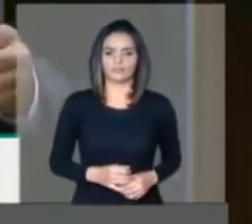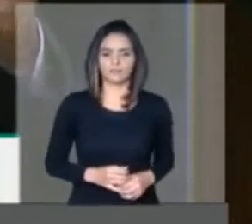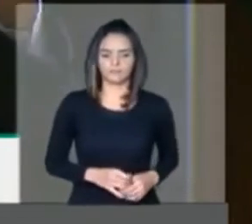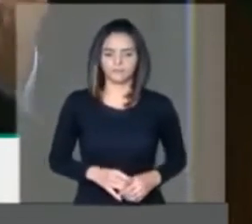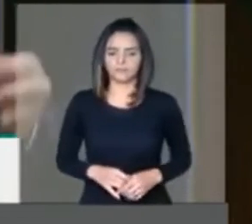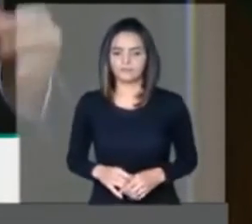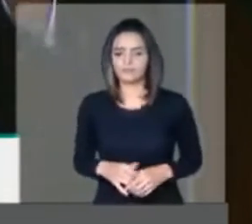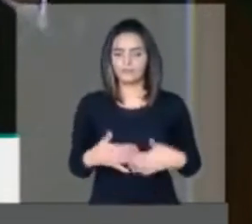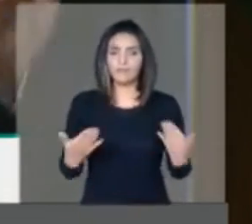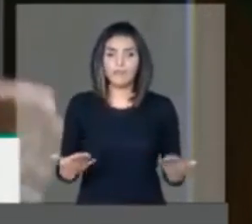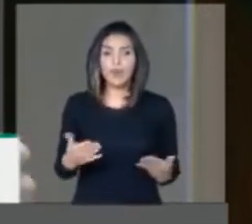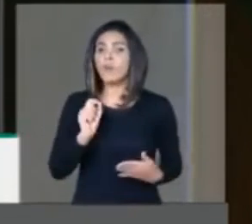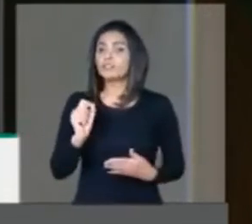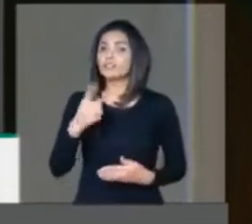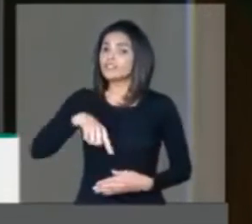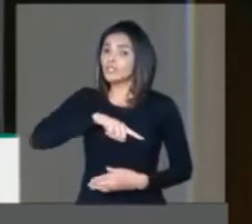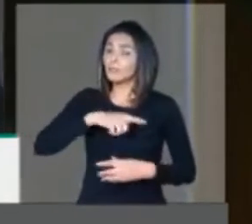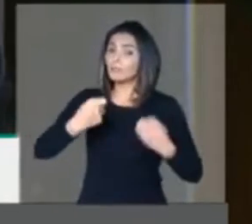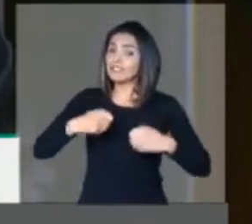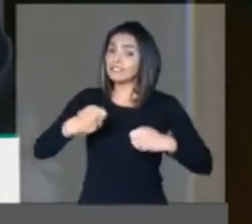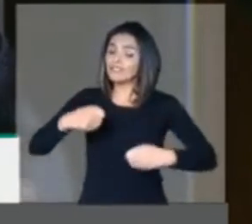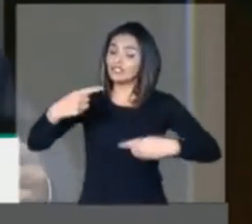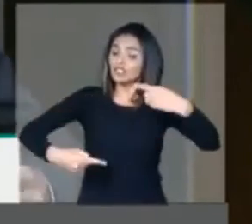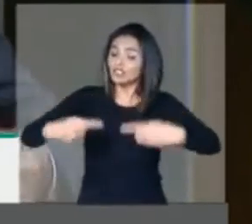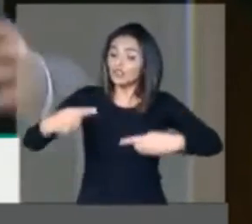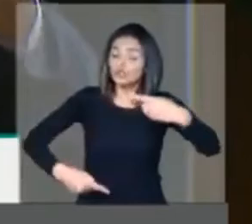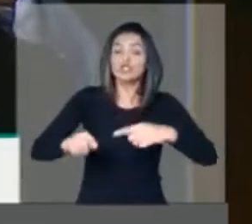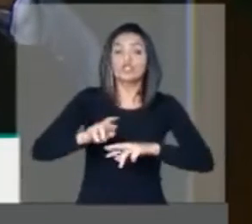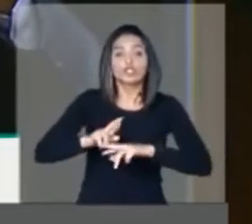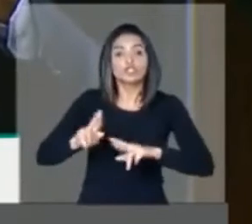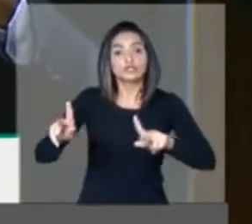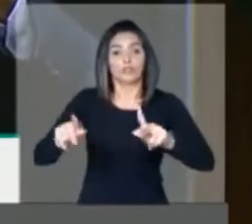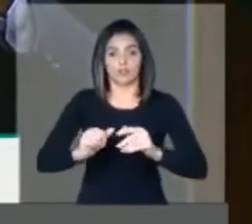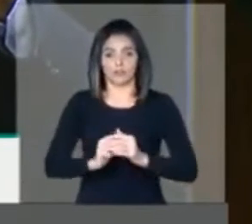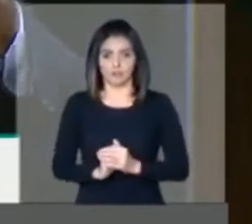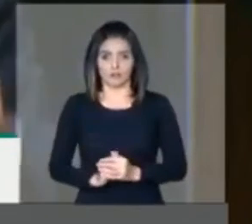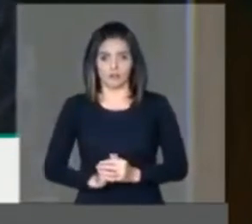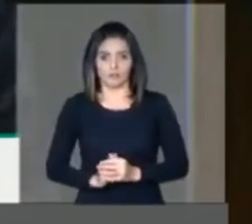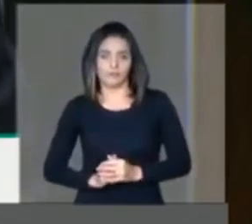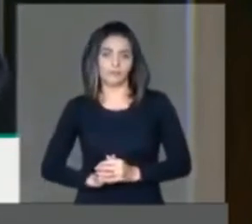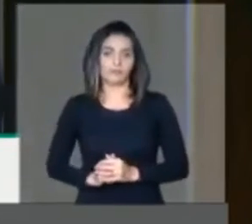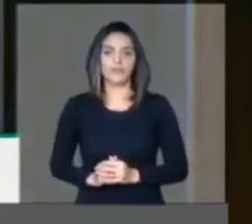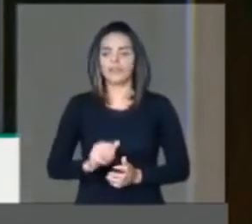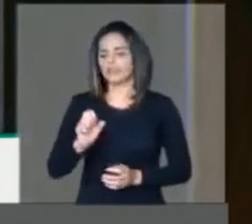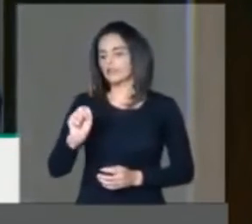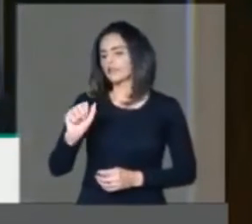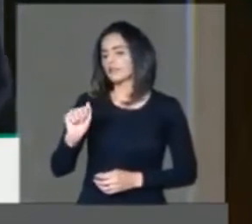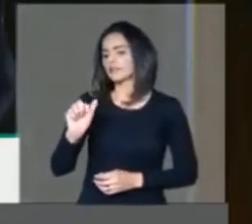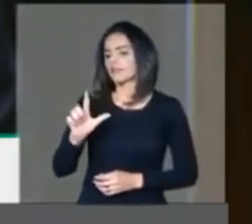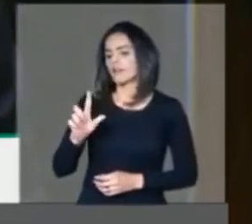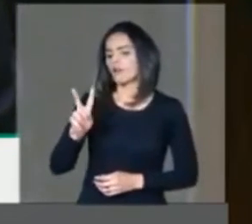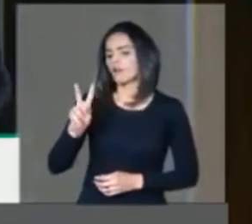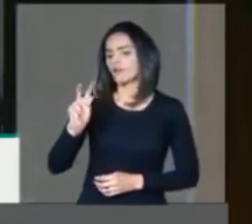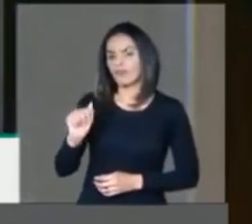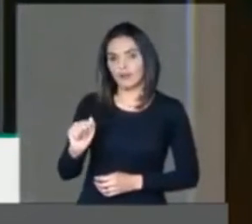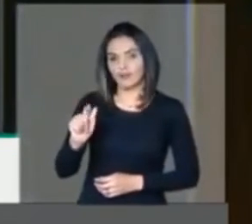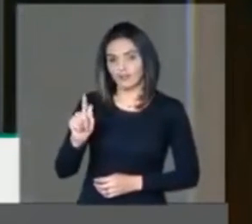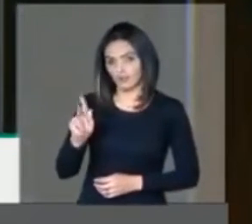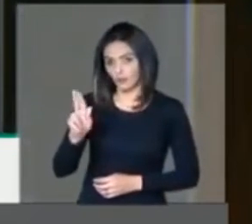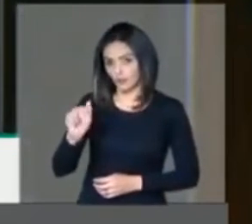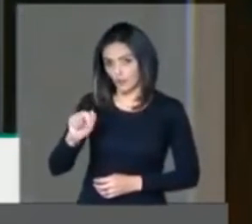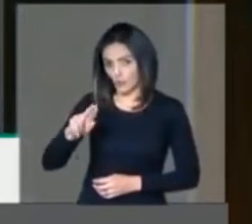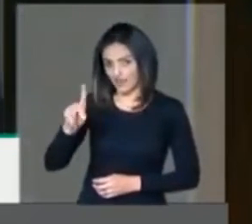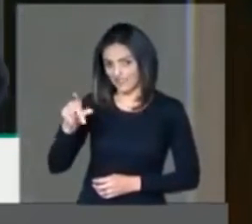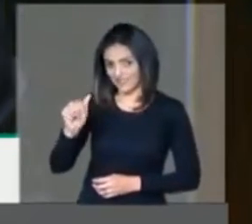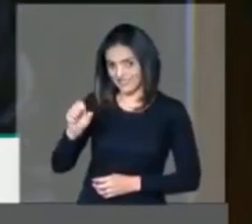deveríamos tratá-lo de uma outra forma. Modificando as salvaguardas políticas que não têm